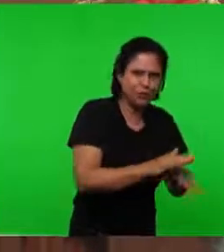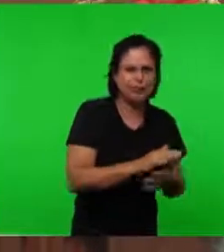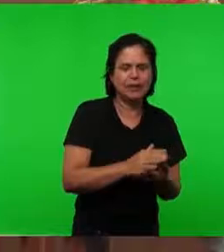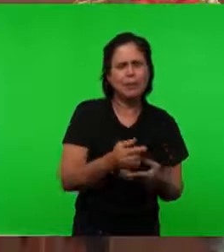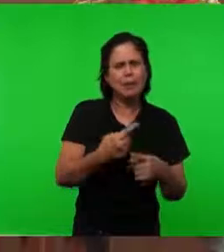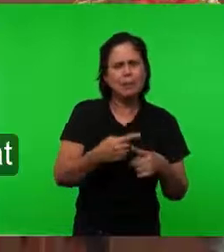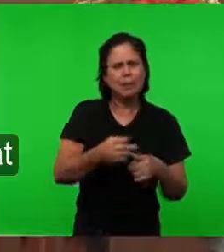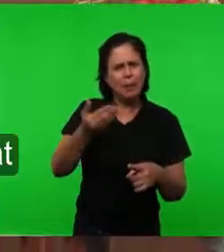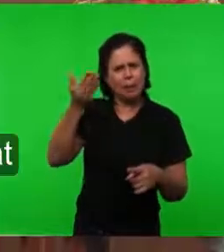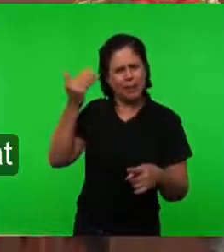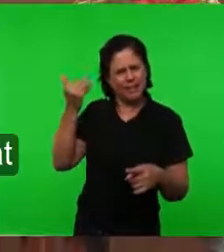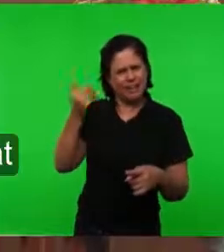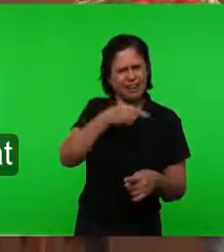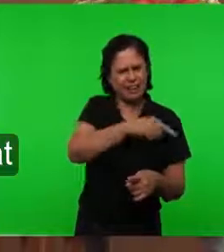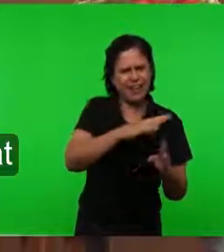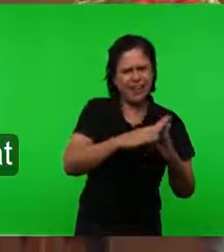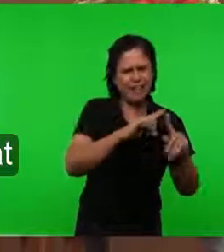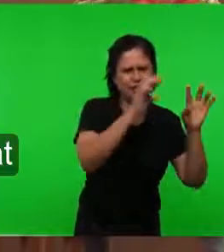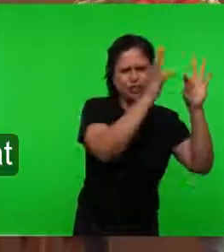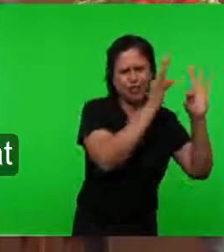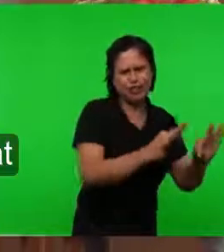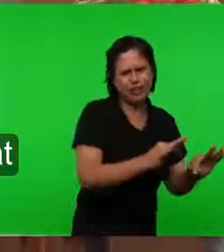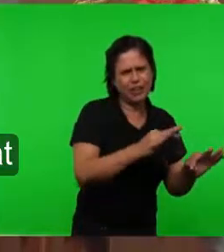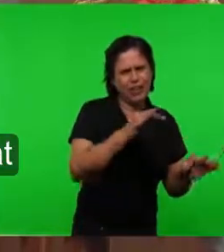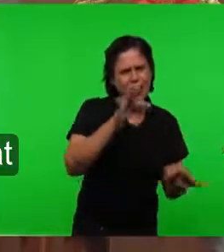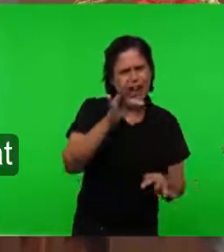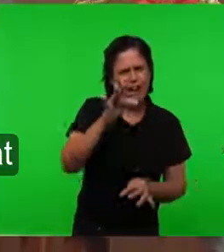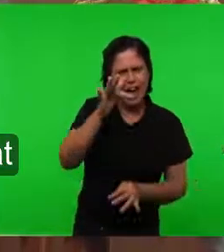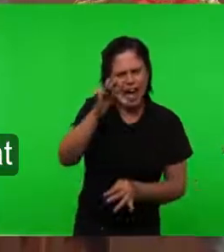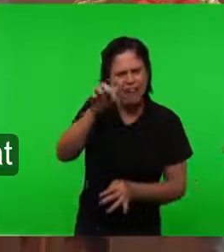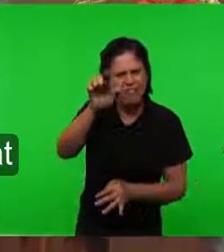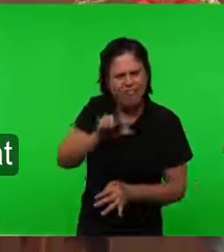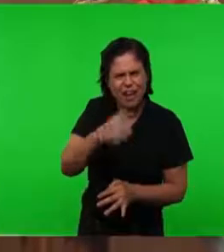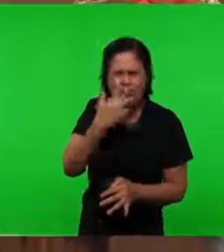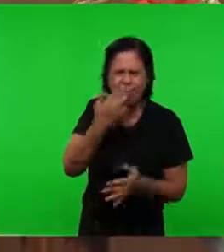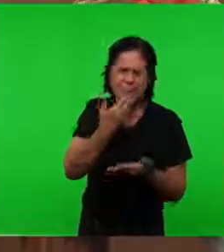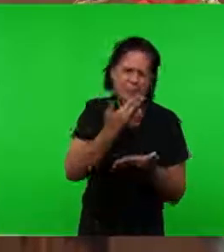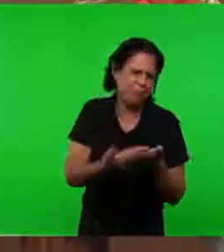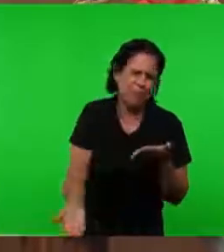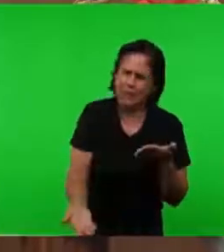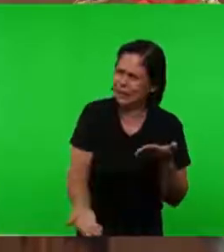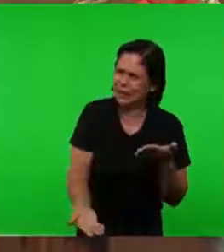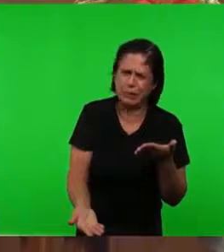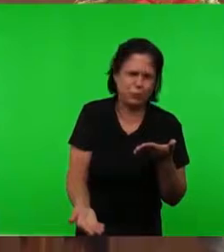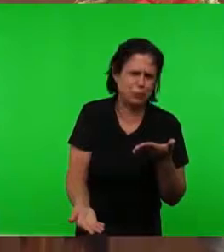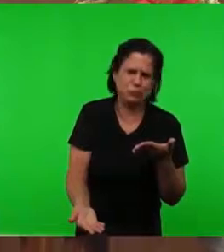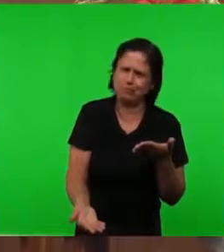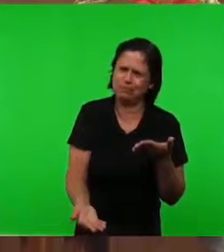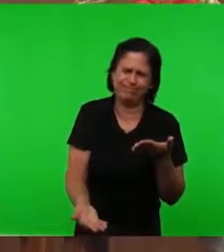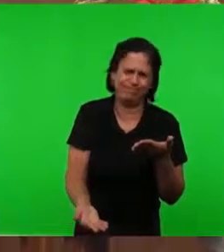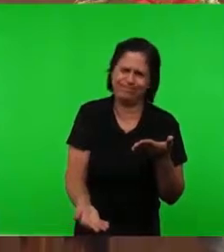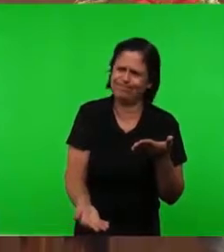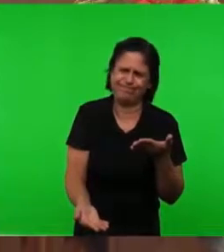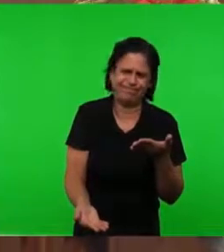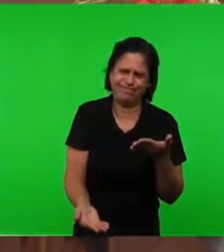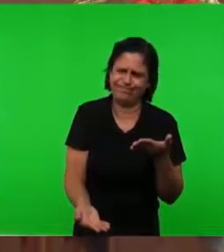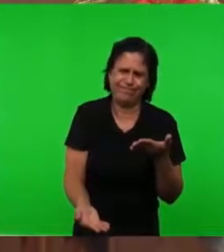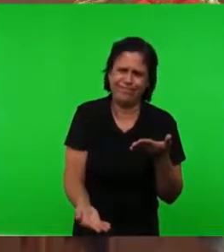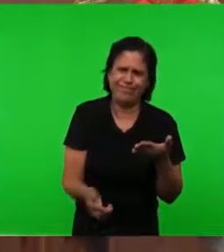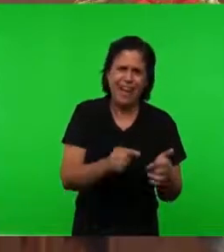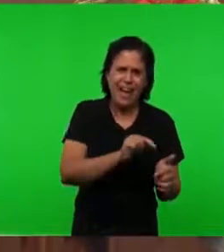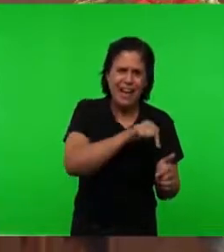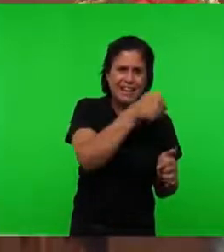tempo Ela morre Ela está morta E porque ela está morta Tudo que nasce dela Nasce morto